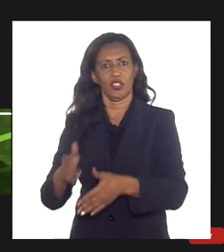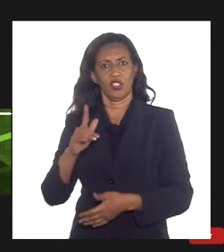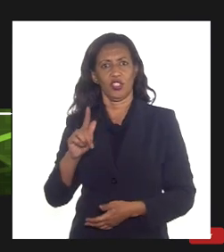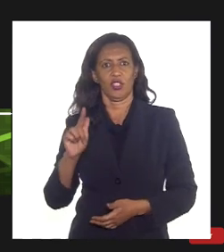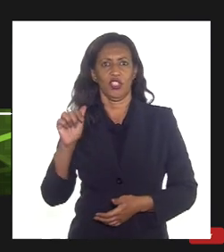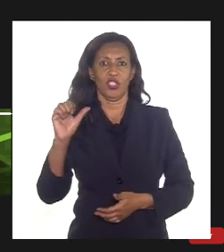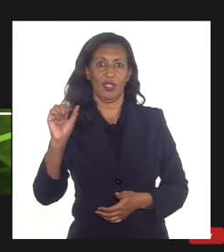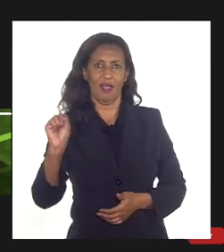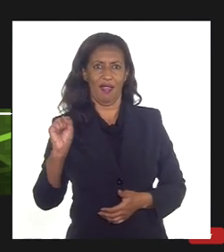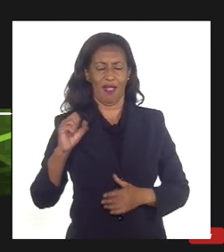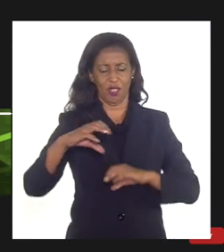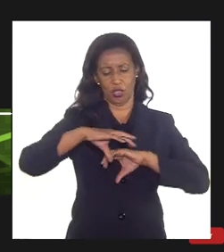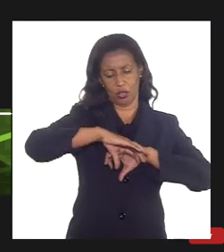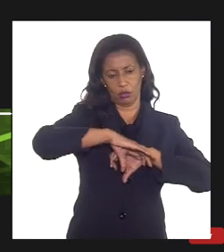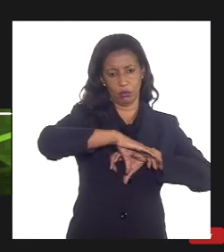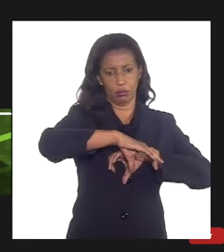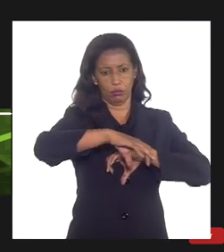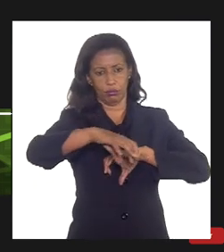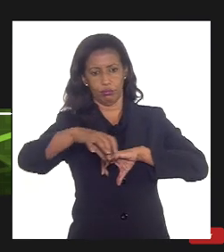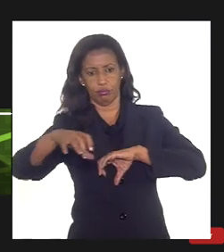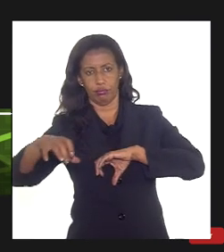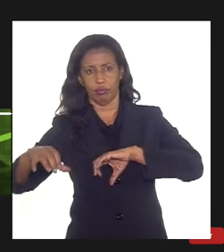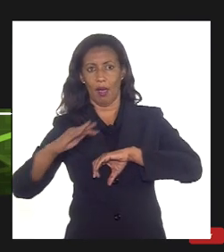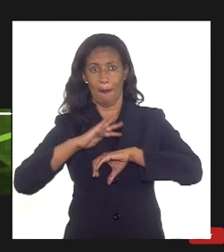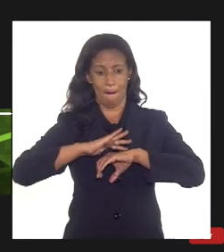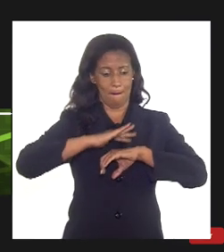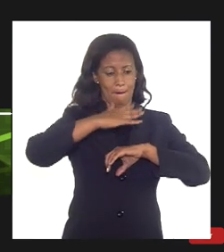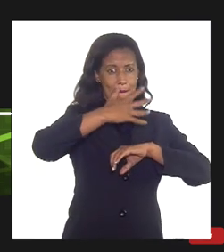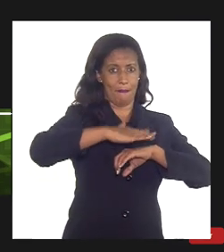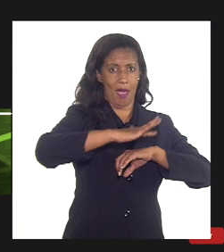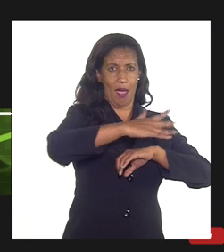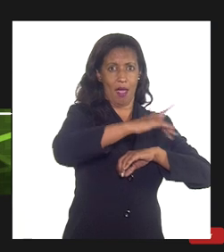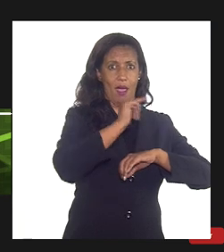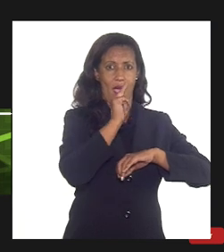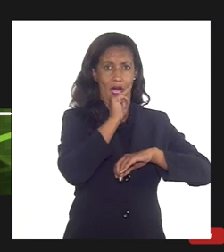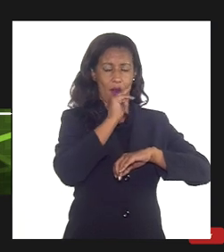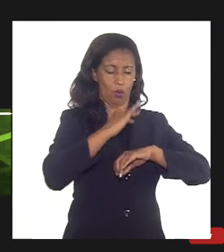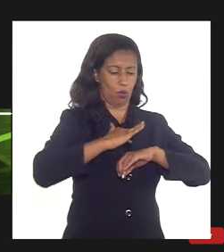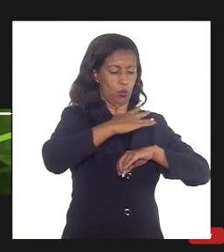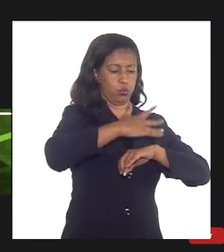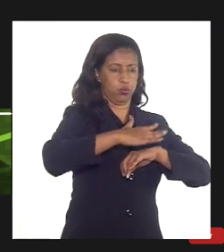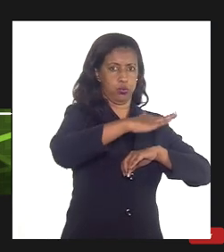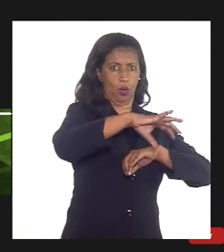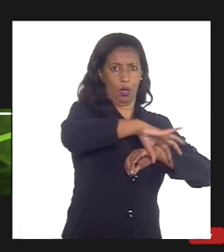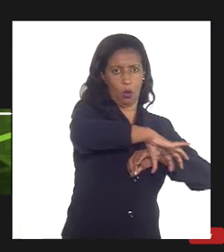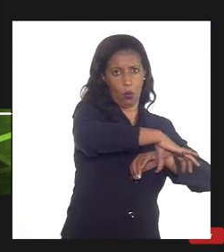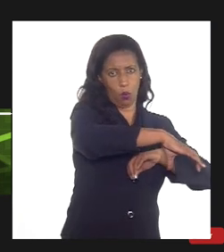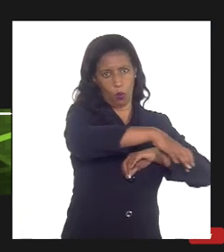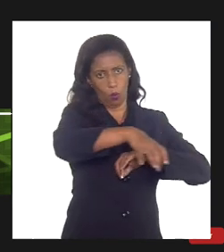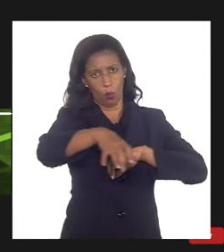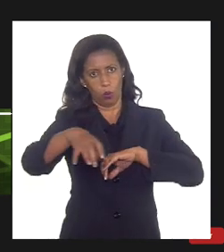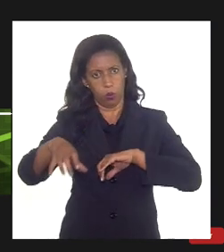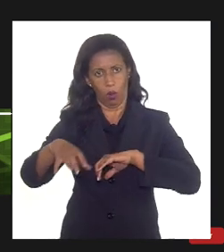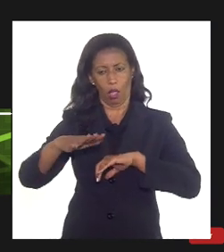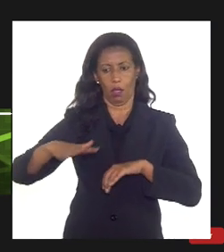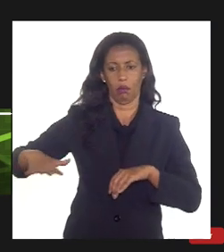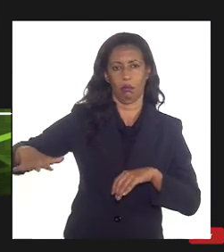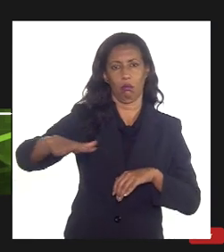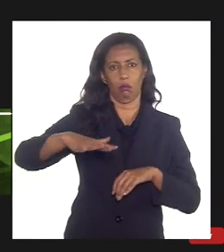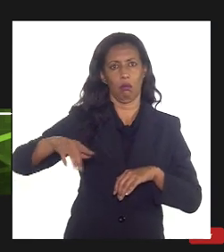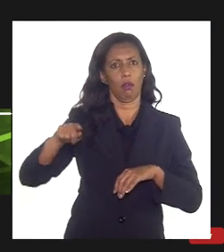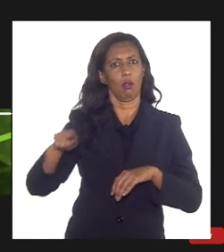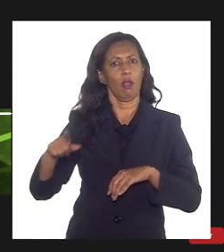milhões de metros cúbicos e a planta de processamento que vai ser que está sendo construída lá no site Itaboraí vai ter